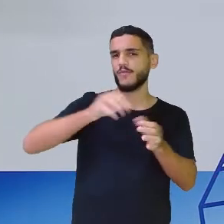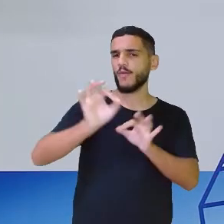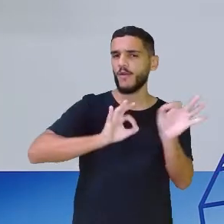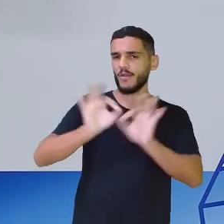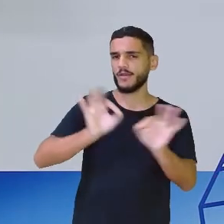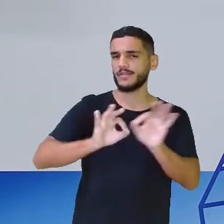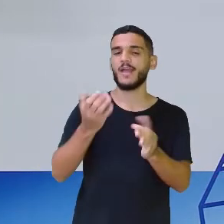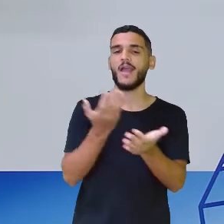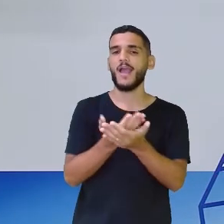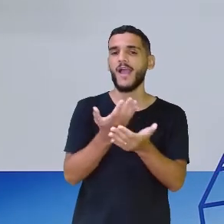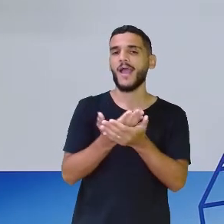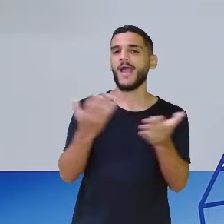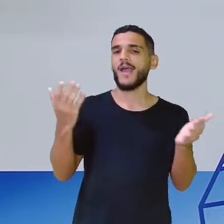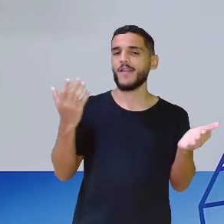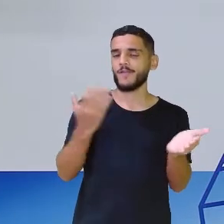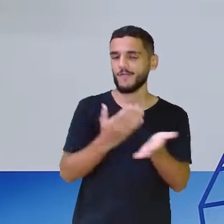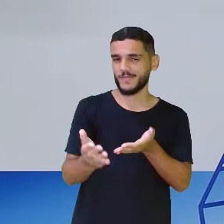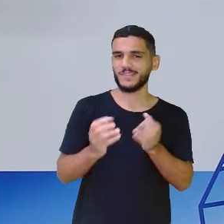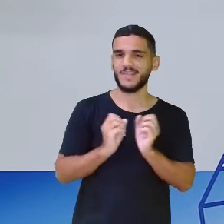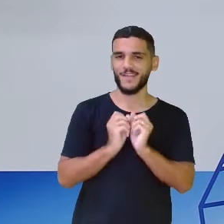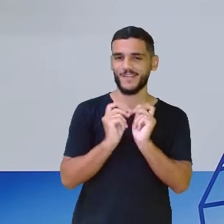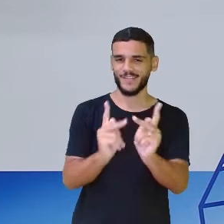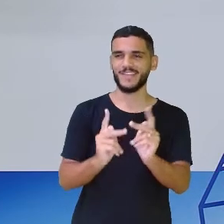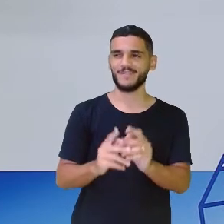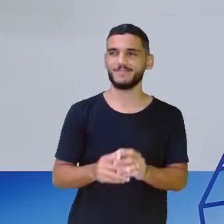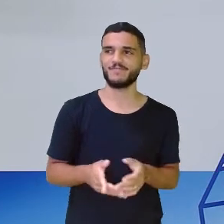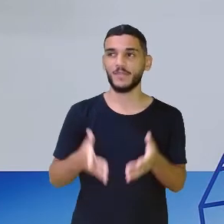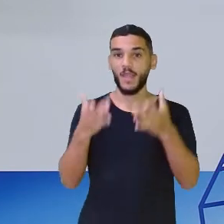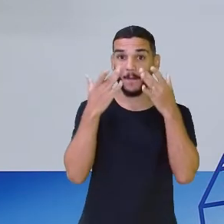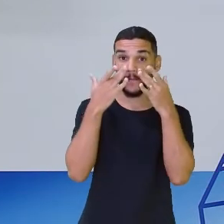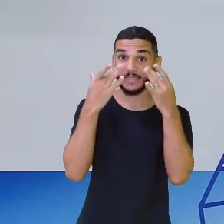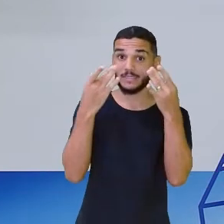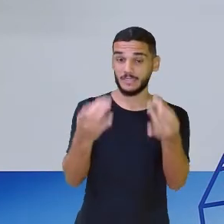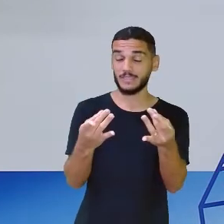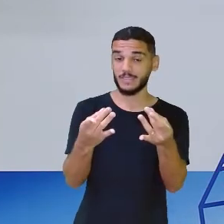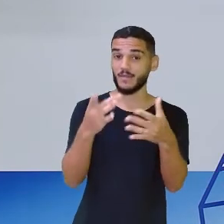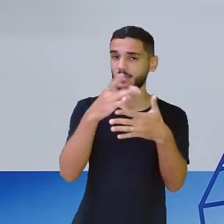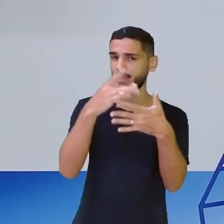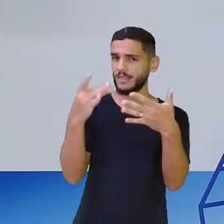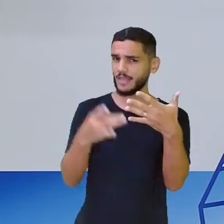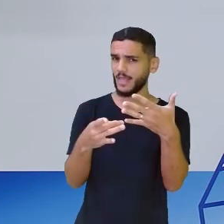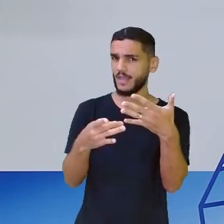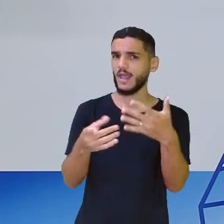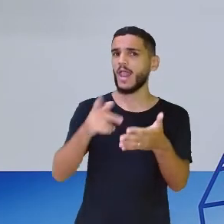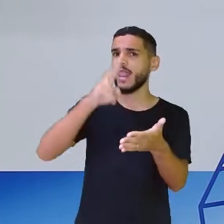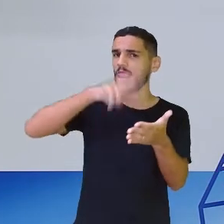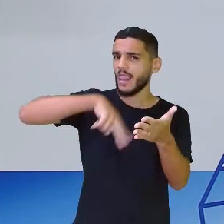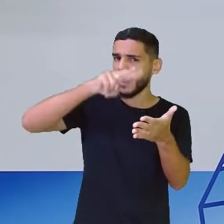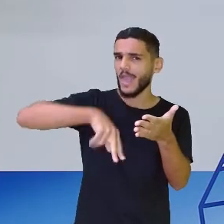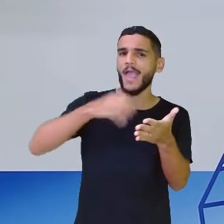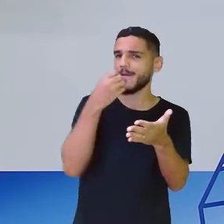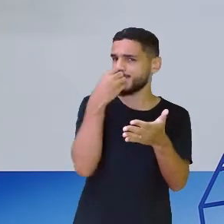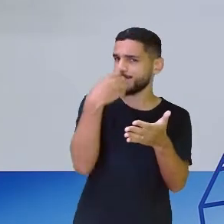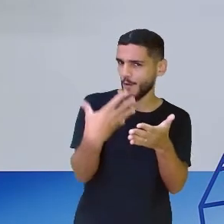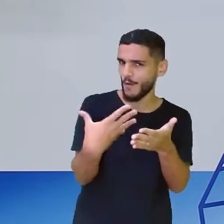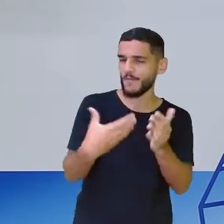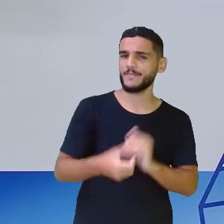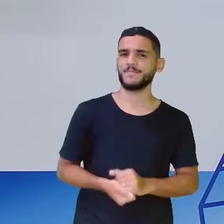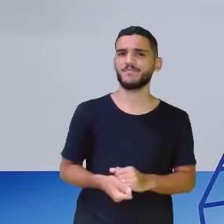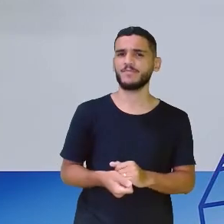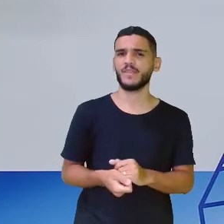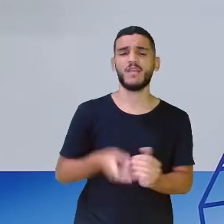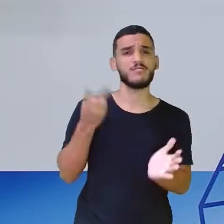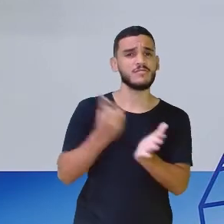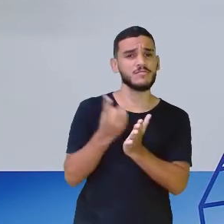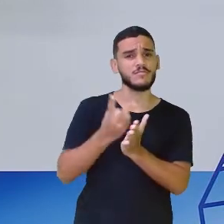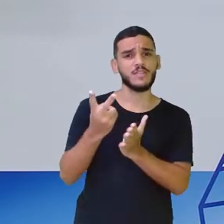vai começar. Preste atenção no detalhe. Ler é muito bom. Toda